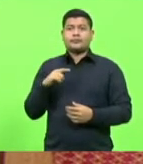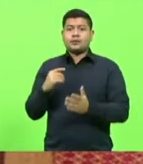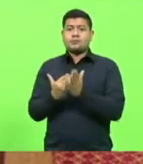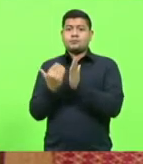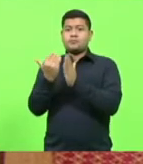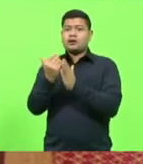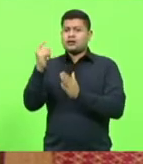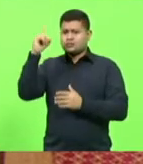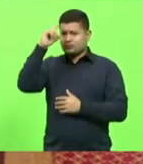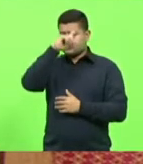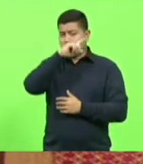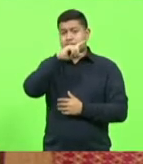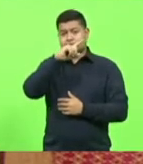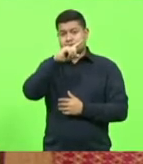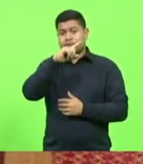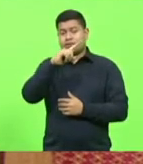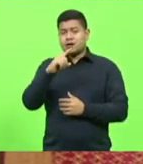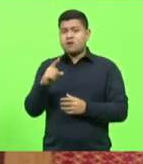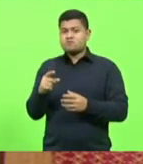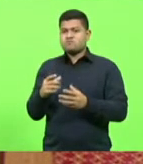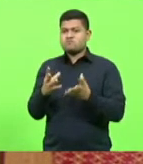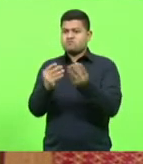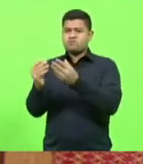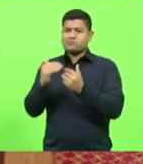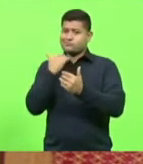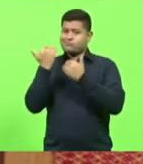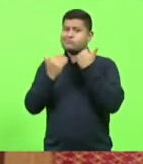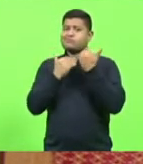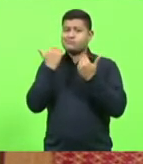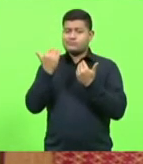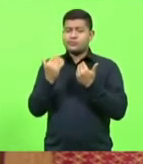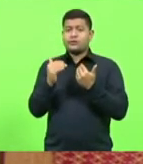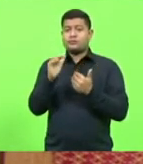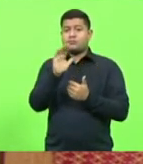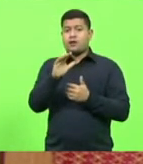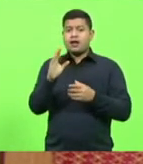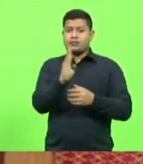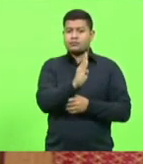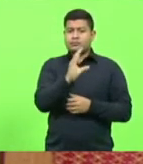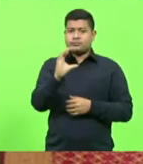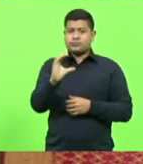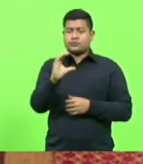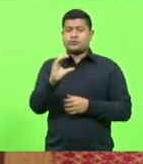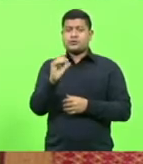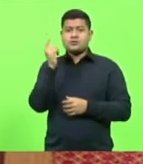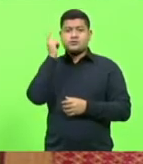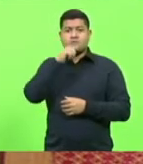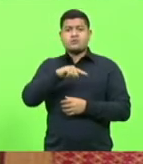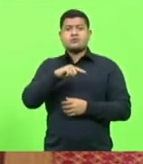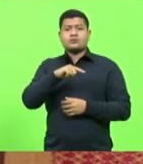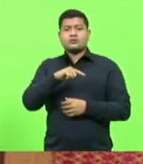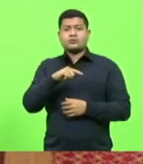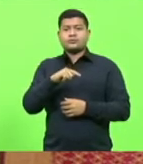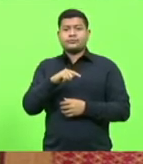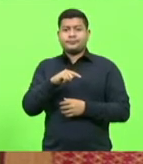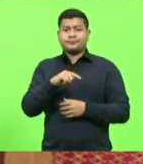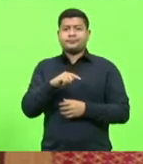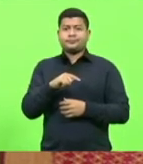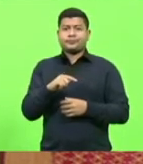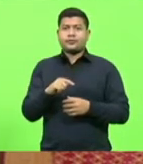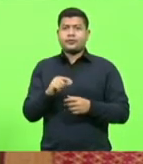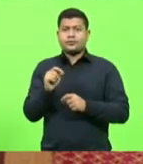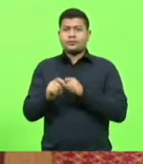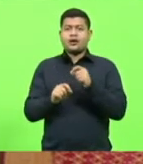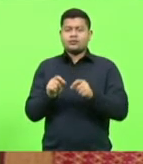de dificuldade, um número bem maior de óbitos. E Balneário Camboriú conseguiu fazer esse